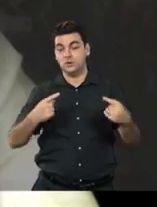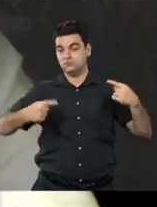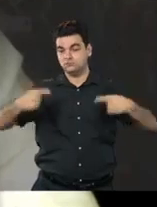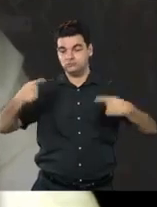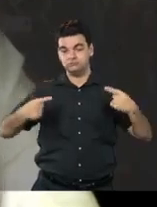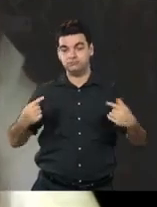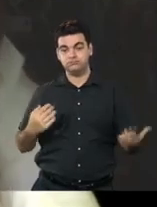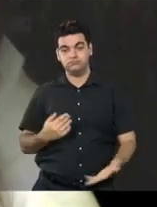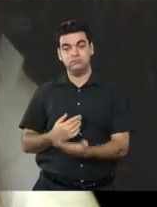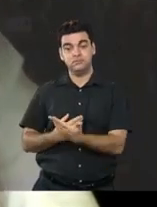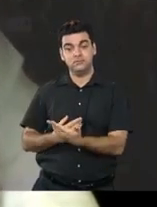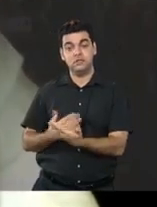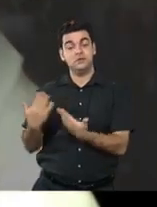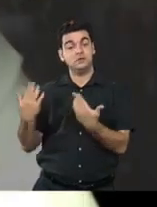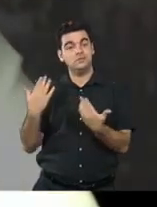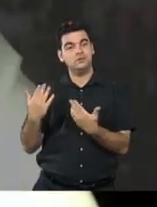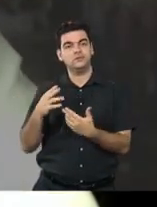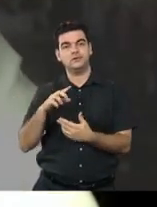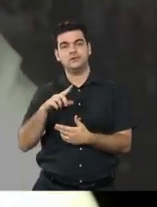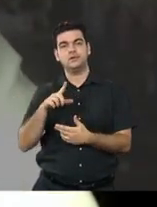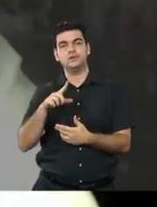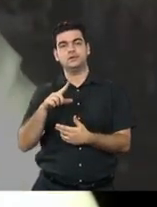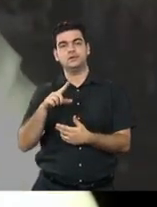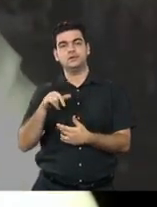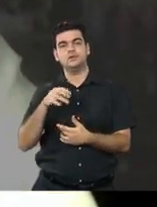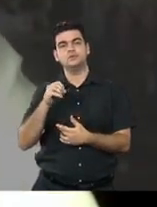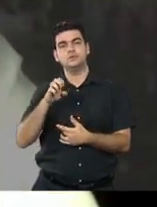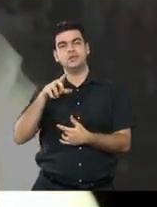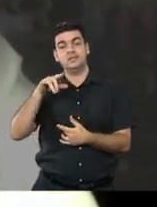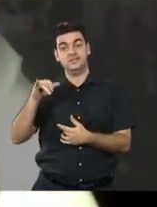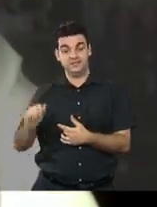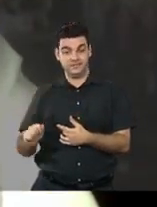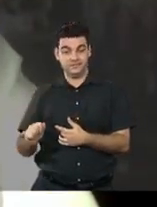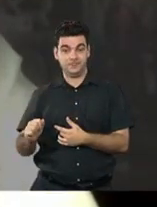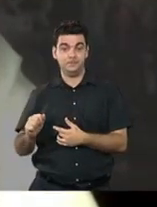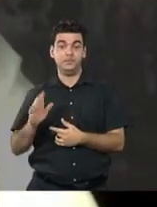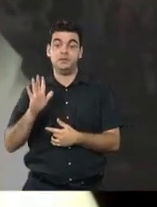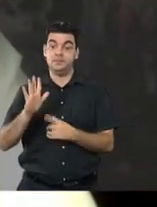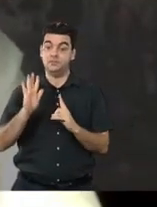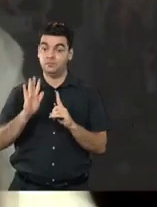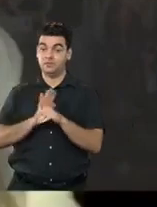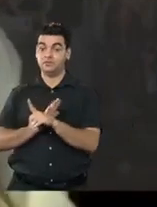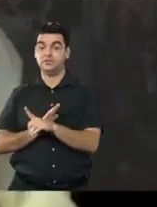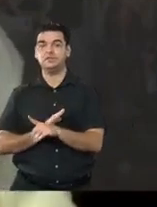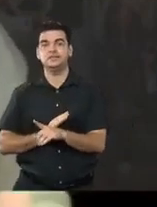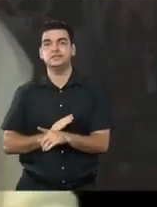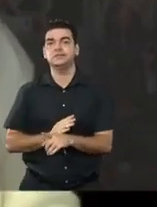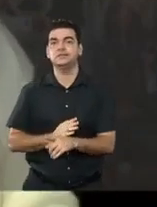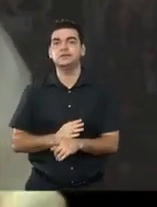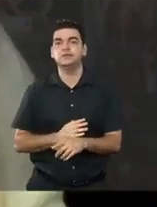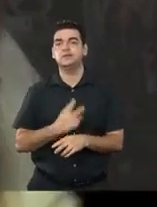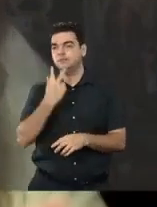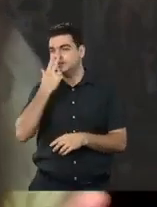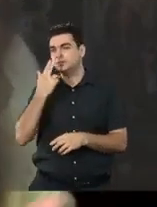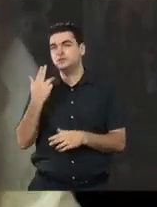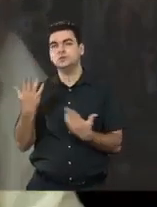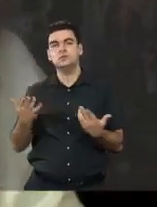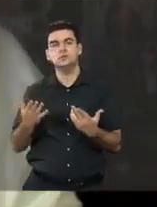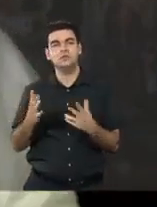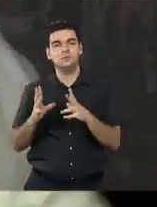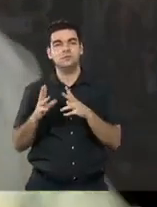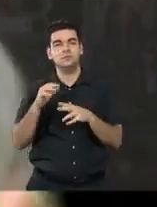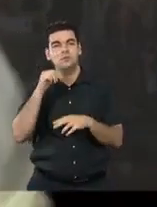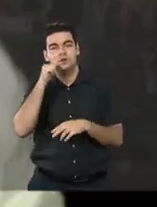conversa, tanto em relação ao que a Joênia falou e a Luísa, eu ia fazer aqui uma pergunta para você sobre o número de mulheres no teu